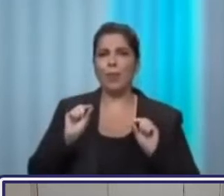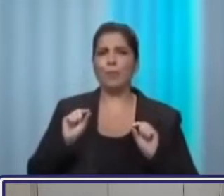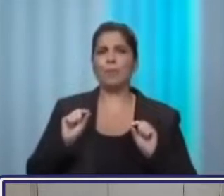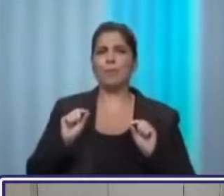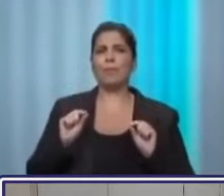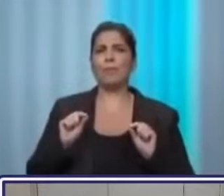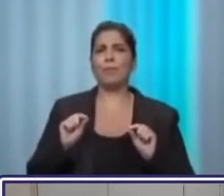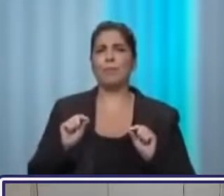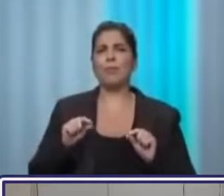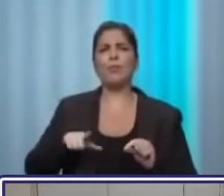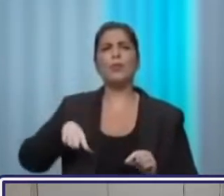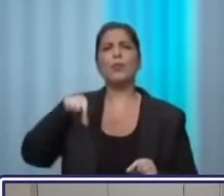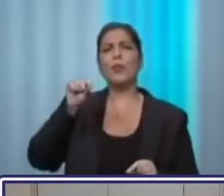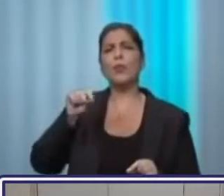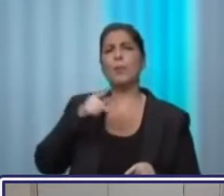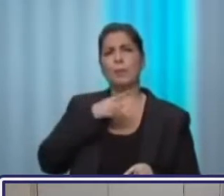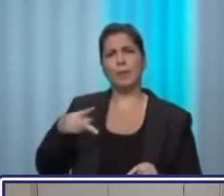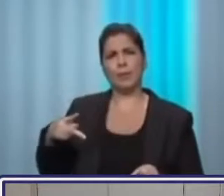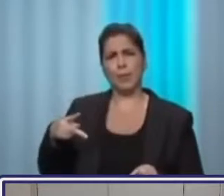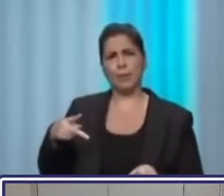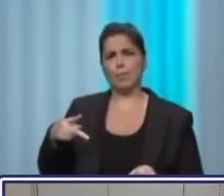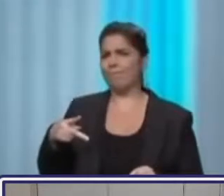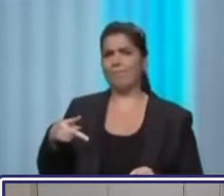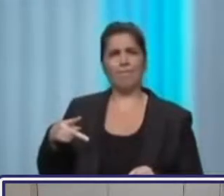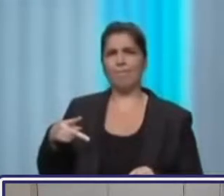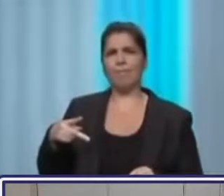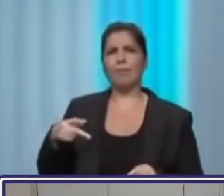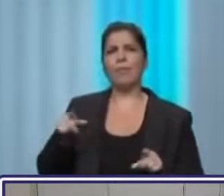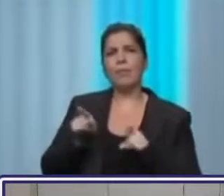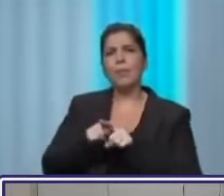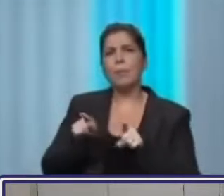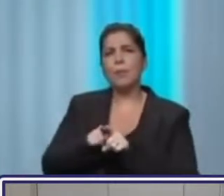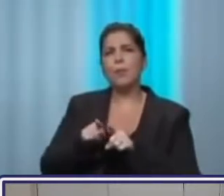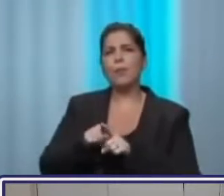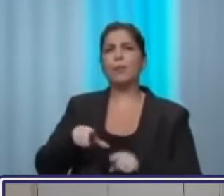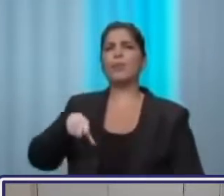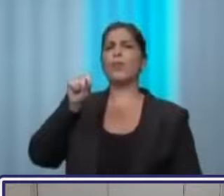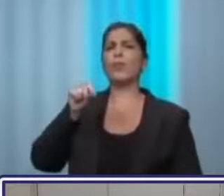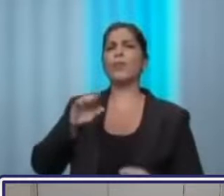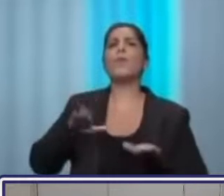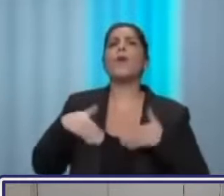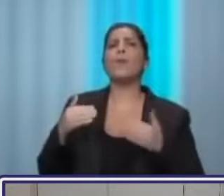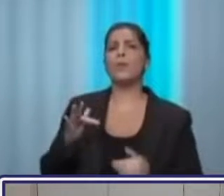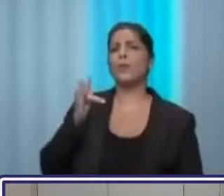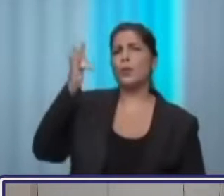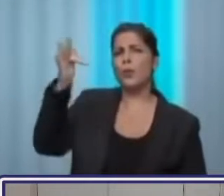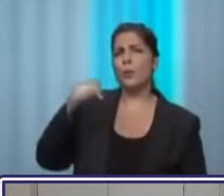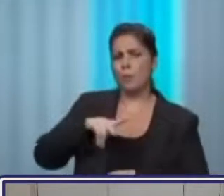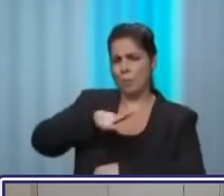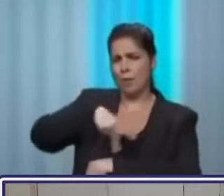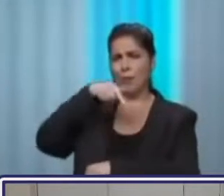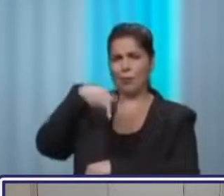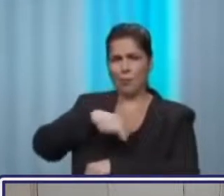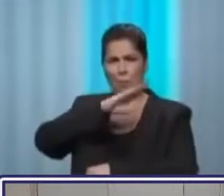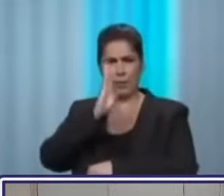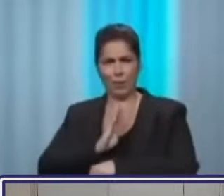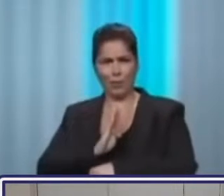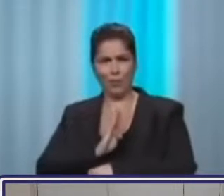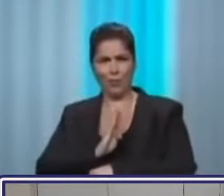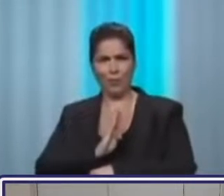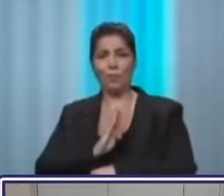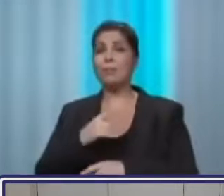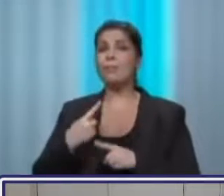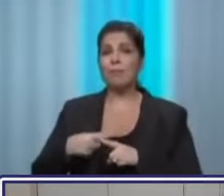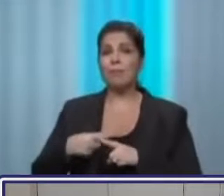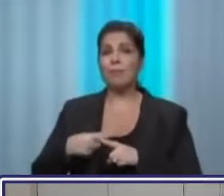a escolher um presidente da república é escolher o futuro da nossa nação se nós